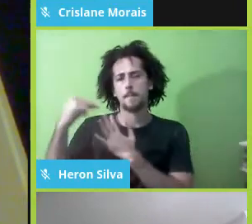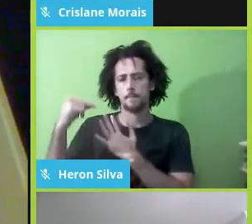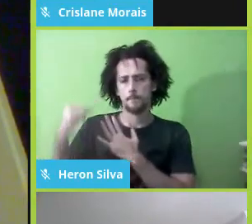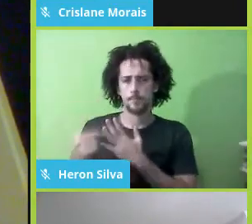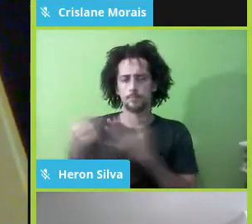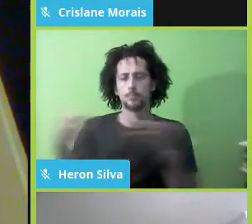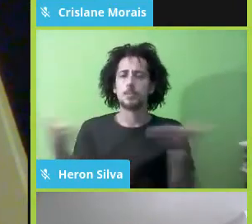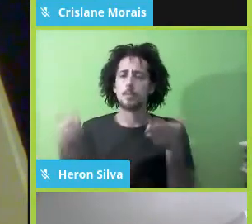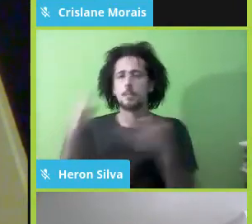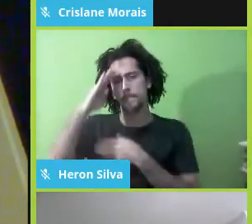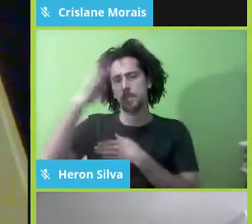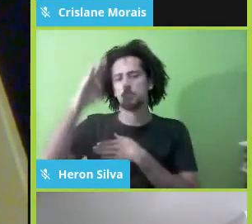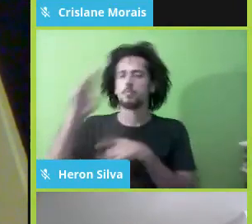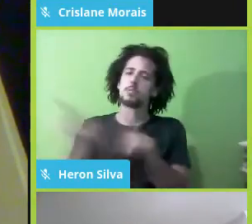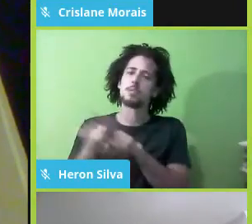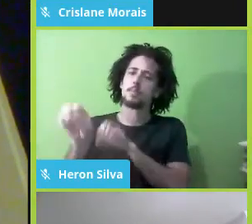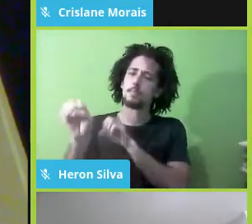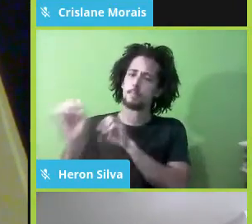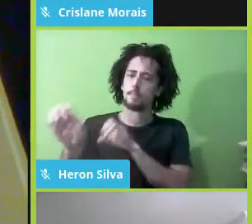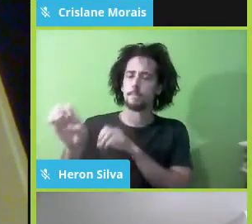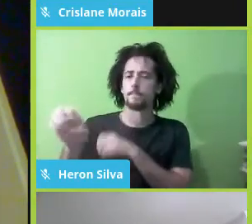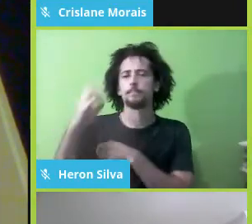indígena mais consolidada.